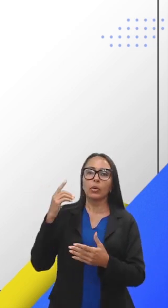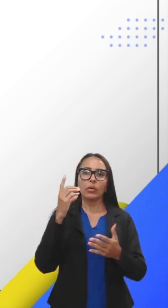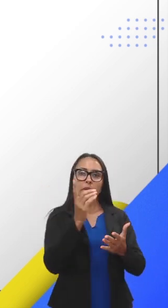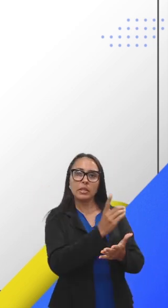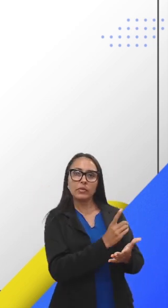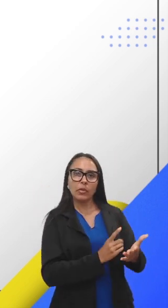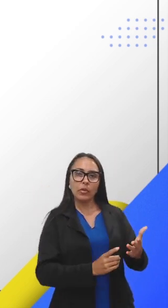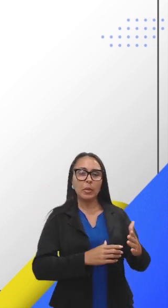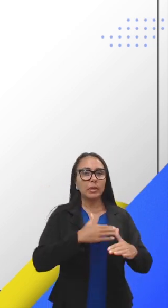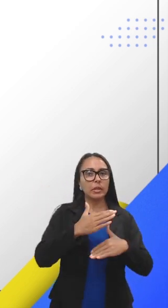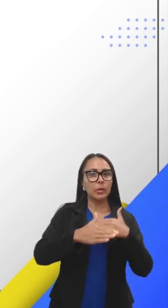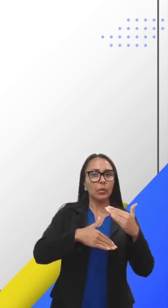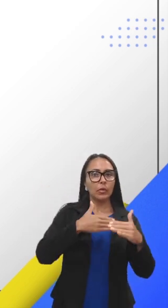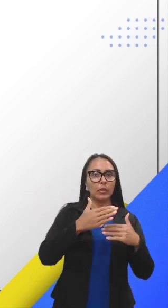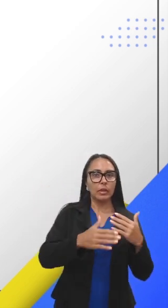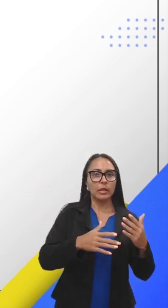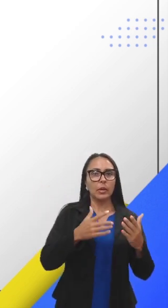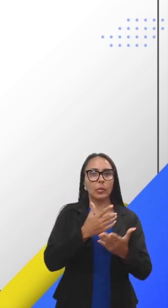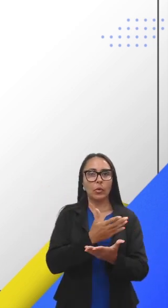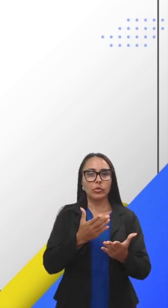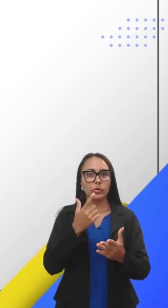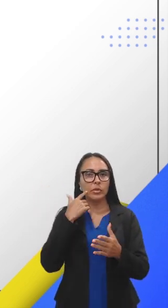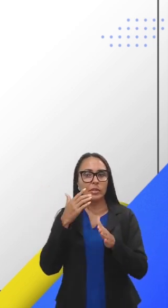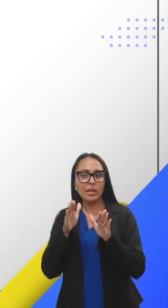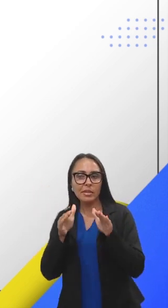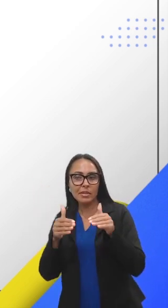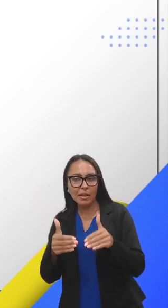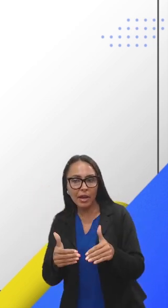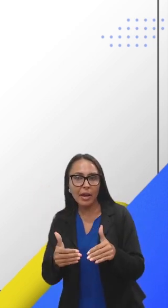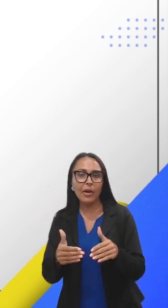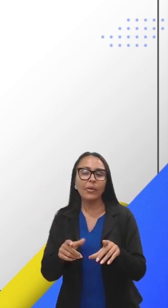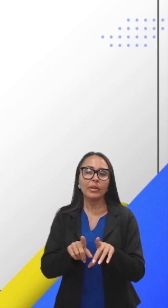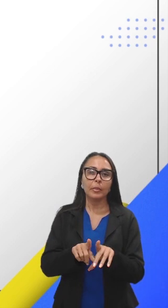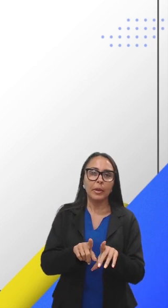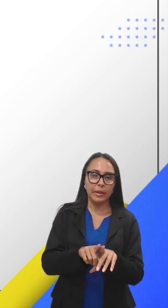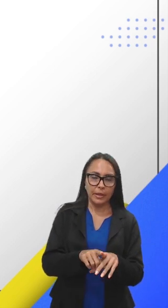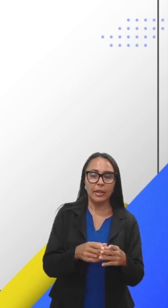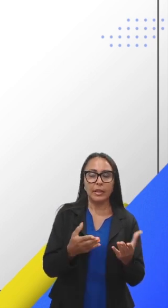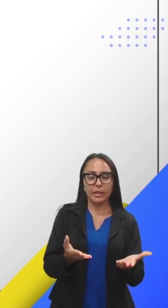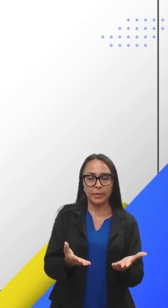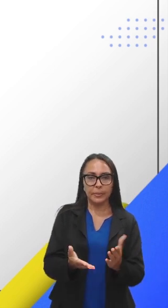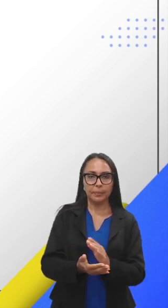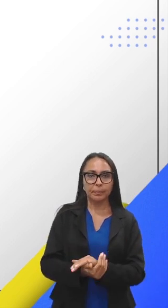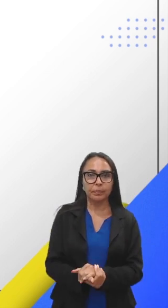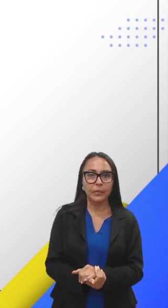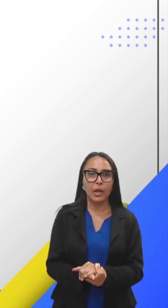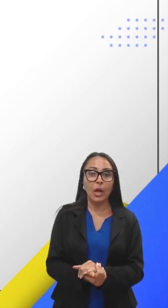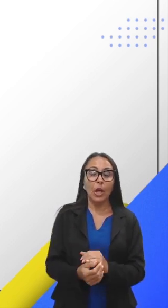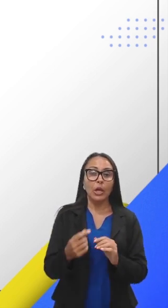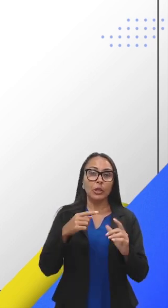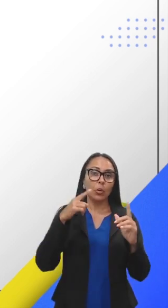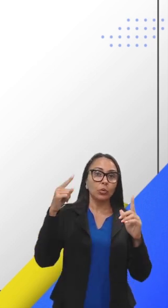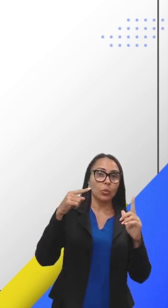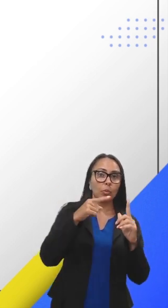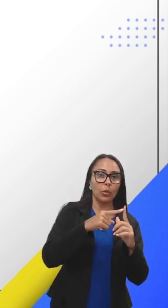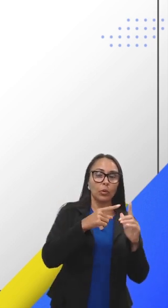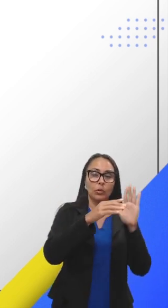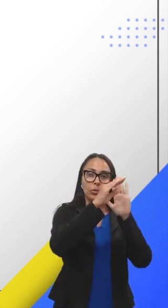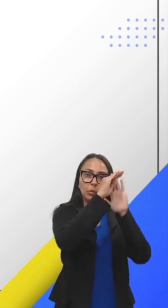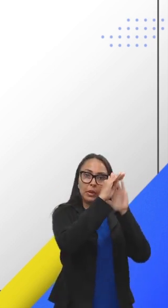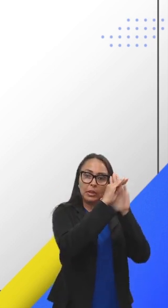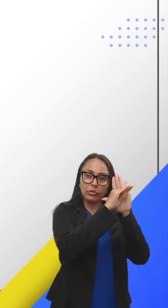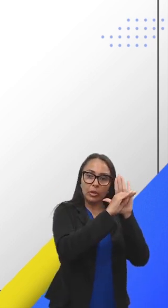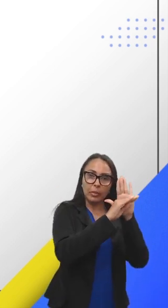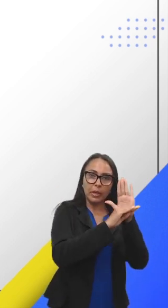desenvolver, depois o planejamento é central, isso é até uma questão, é a atividade, o ponto central é o planejamento, e depois vocês pensam